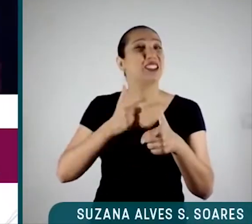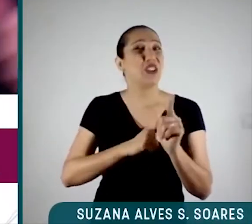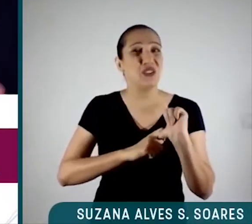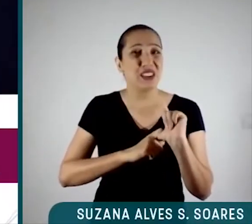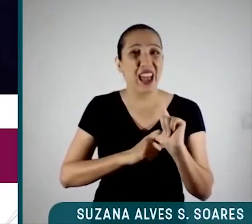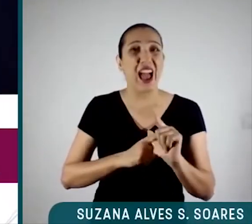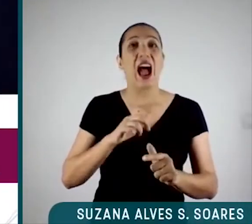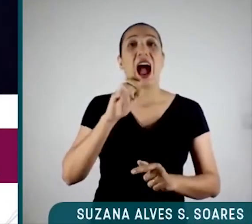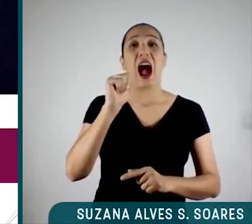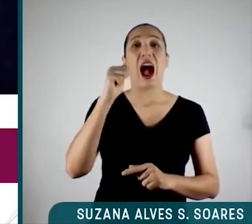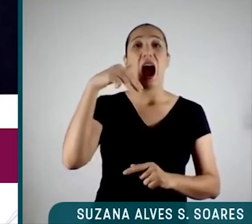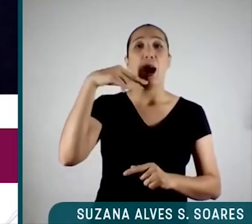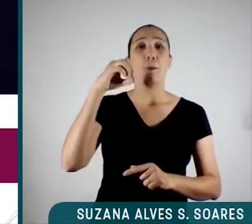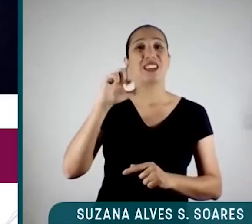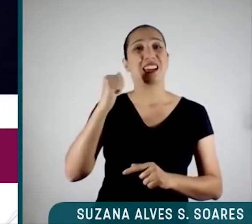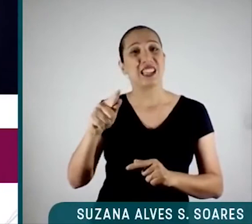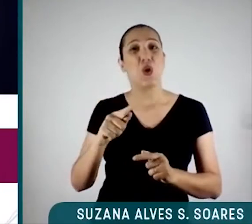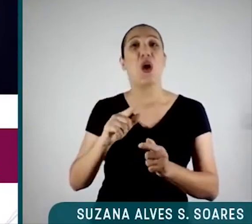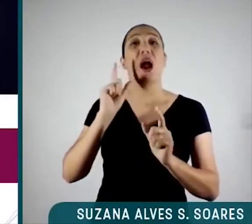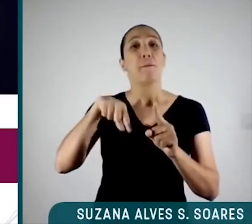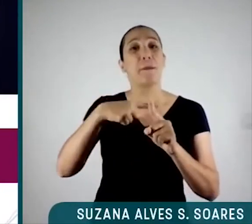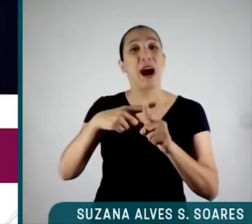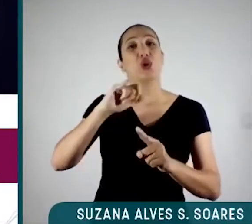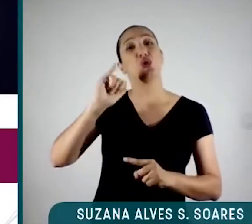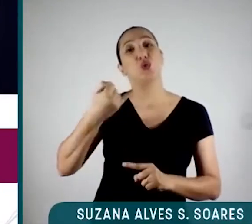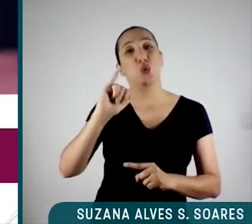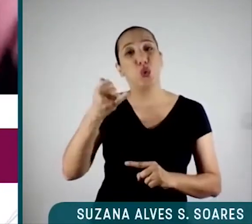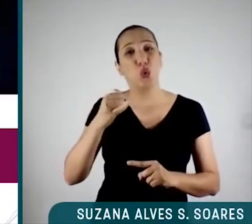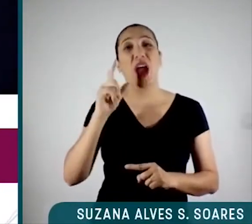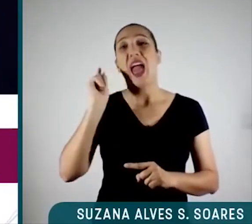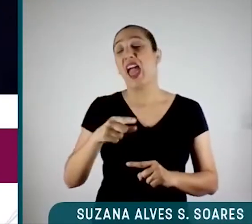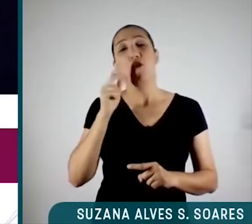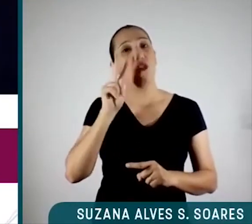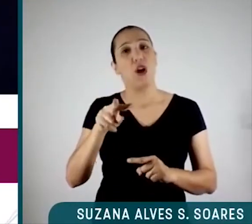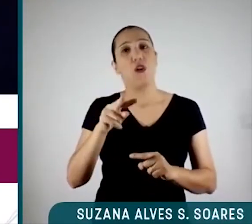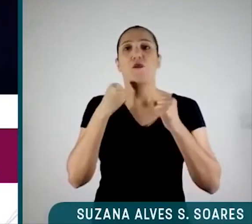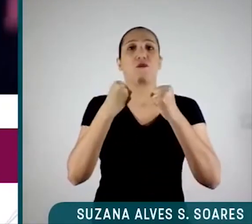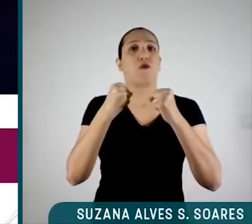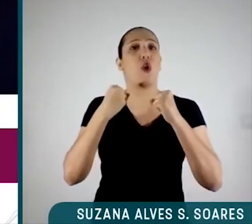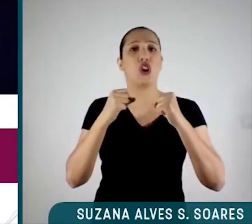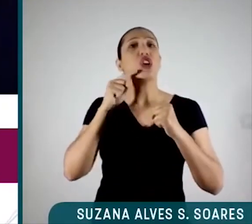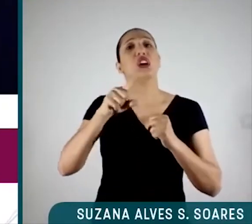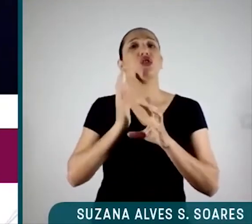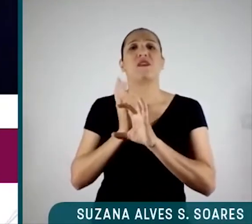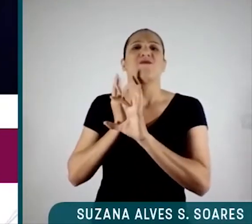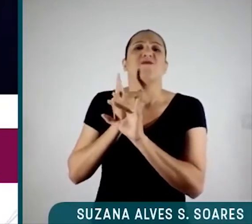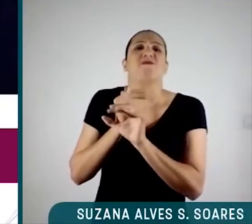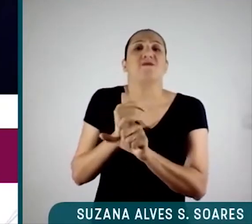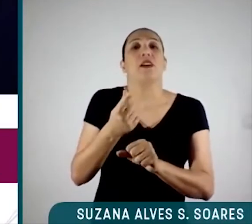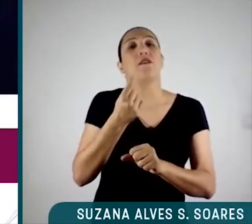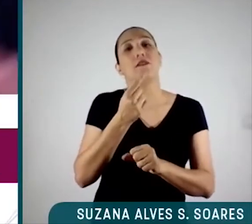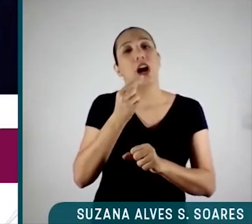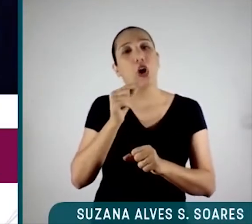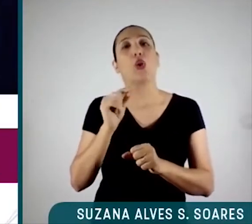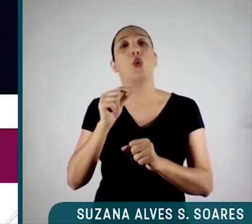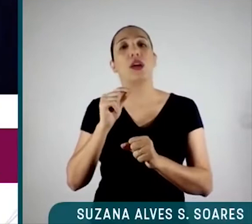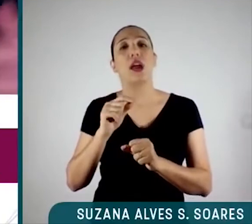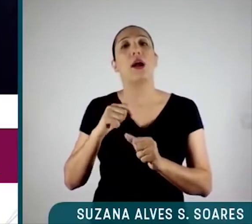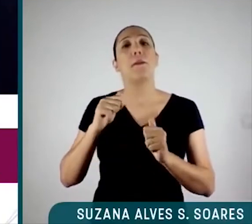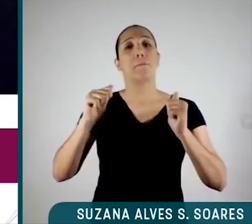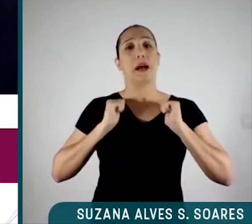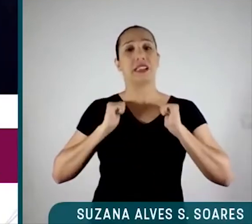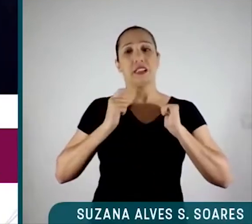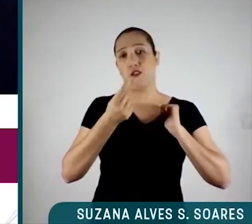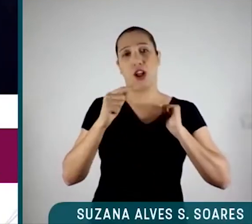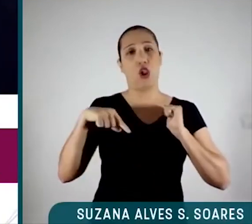e juro. E nós estamos em déficit primário monstruoso, isso vai se capitalizando, construindo um passivo para gerações futuras